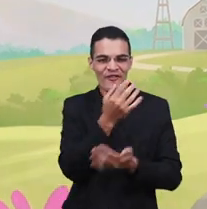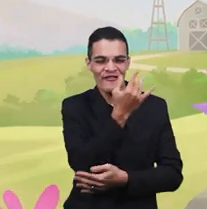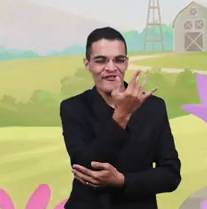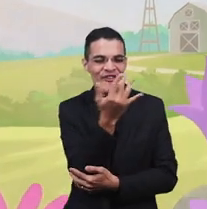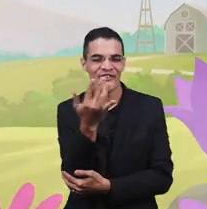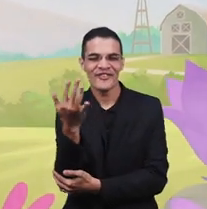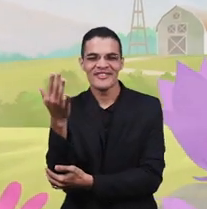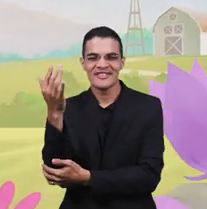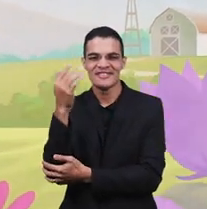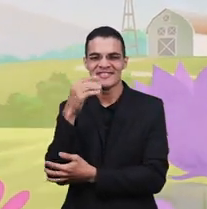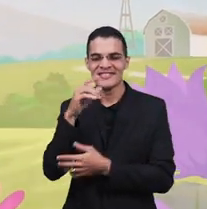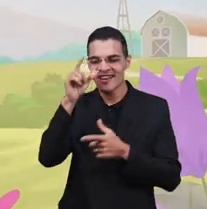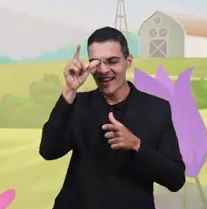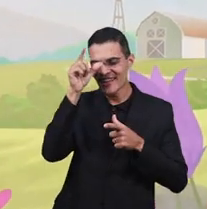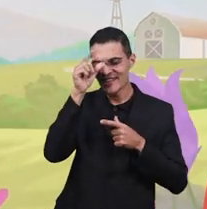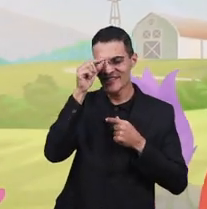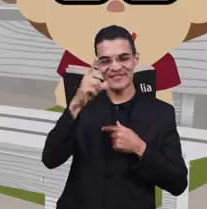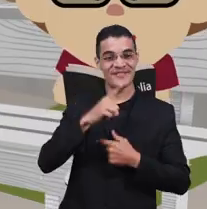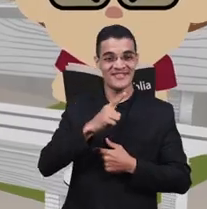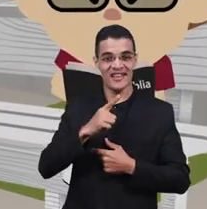das rosas